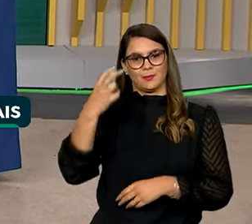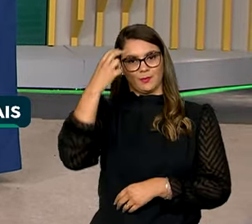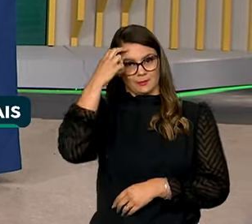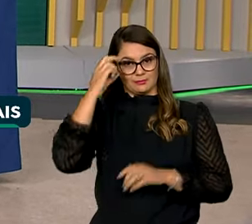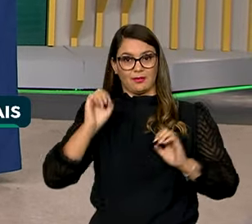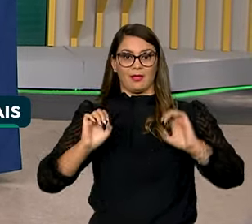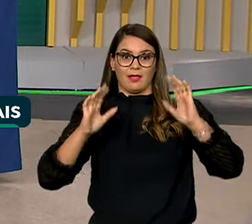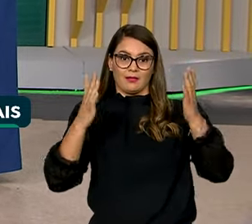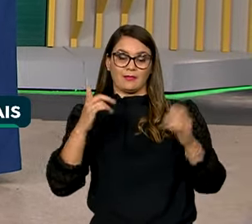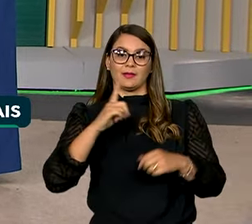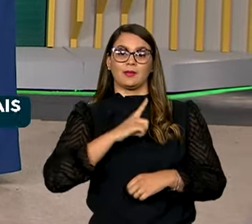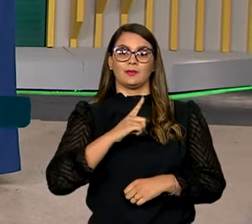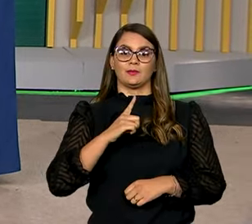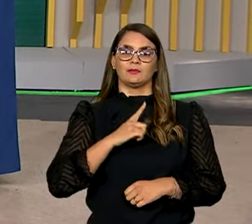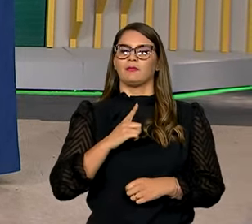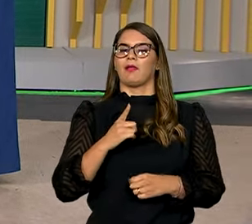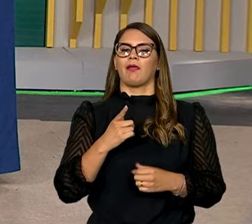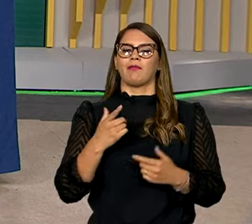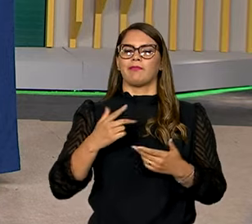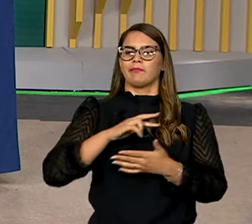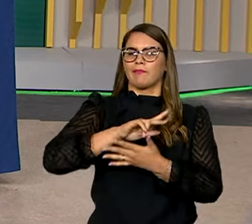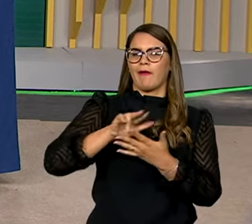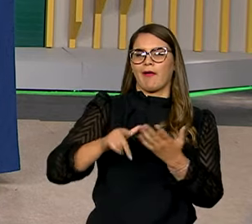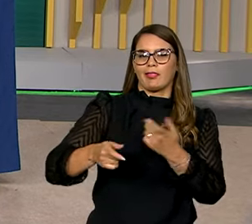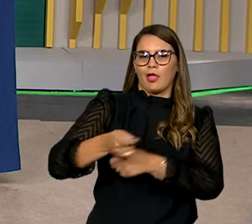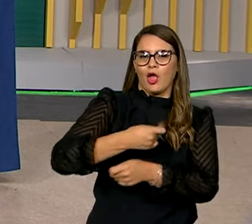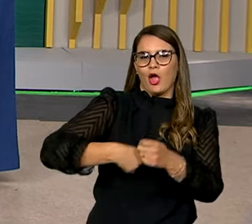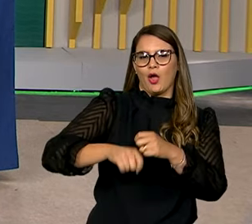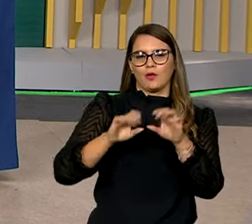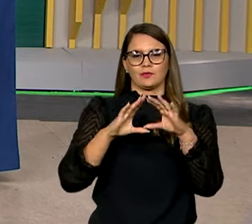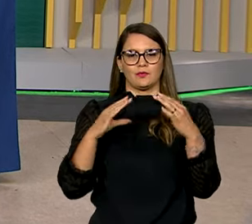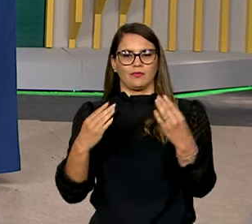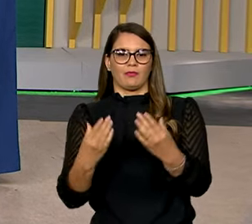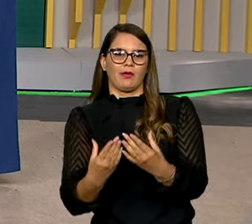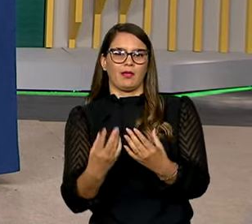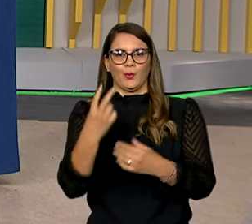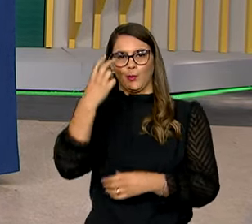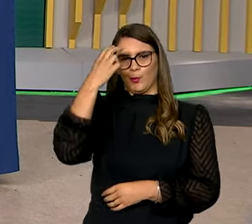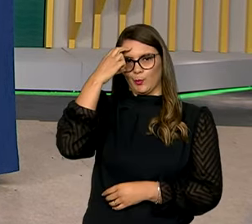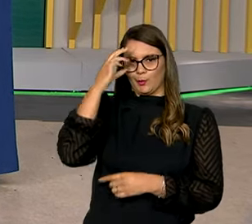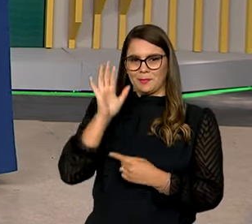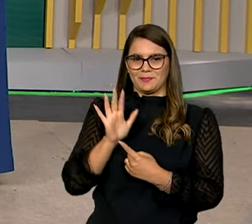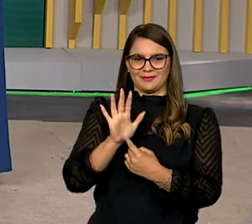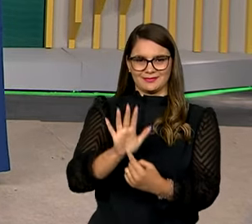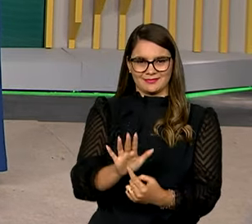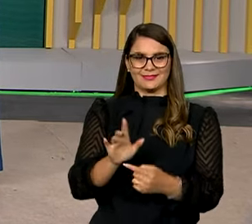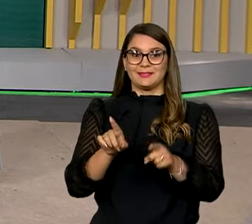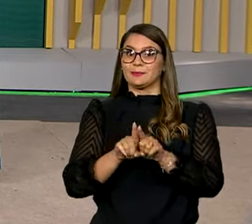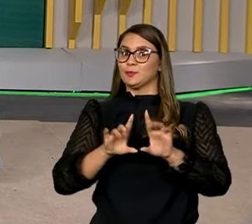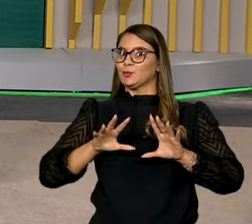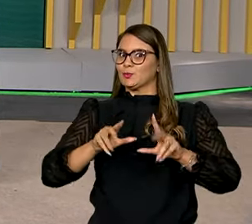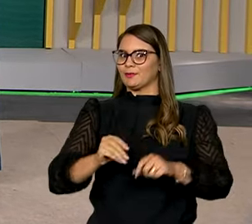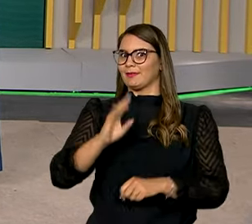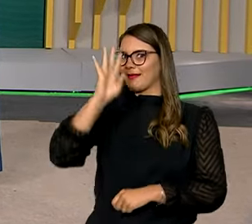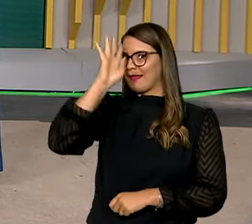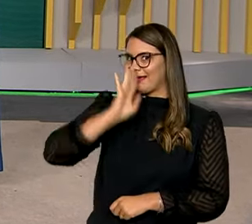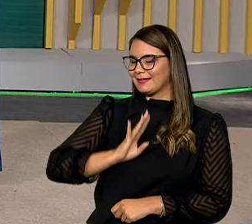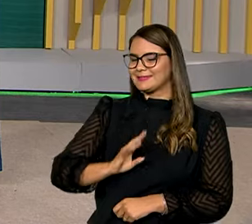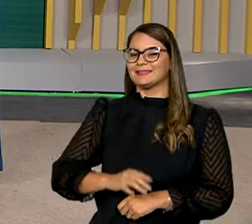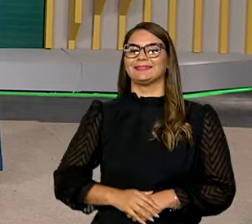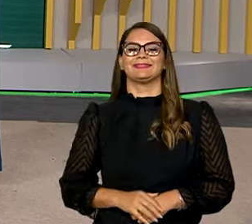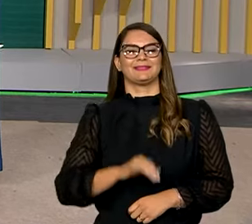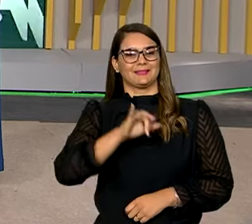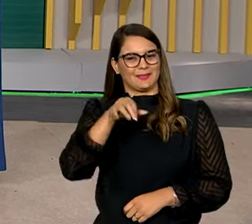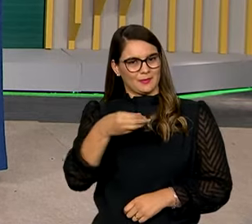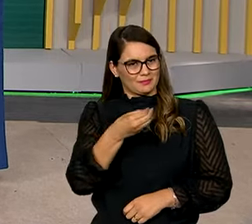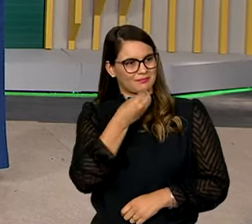evento, ANA, conta com rodadas de negócios, conferências e atividades culturais. E o melhor, tudo isso gratuito. Uma boa